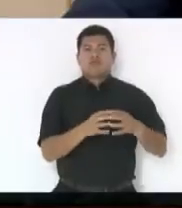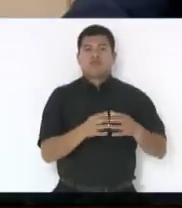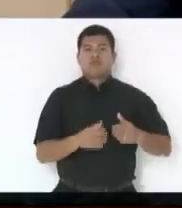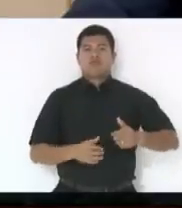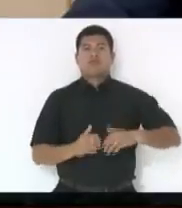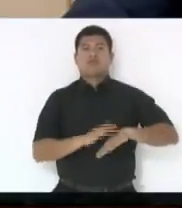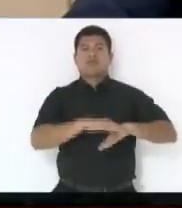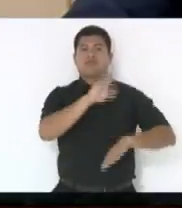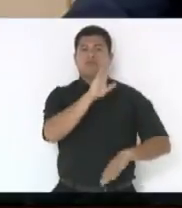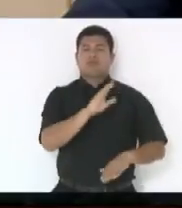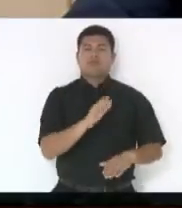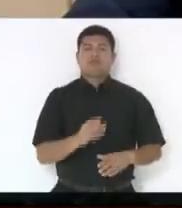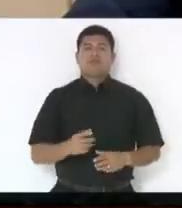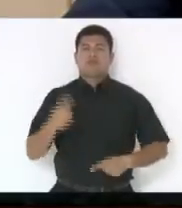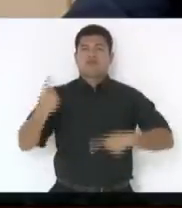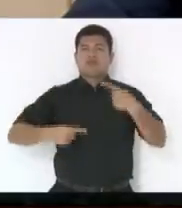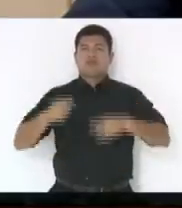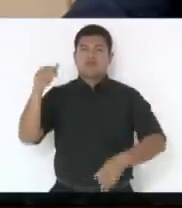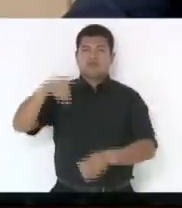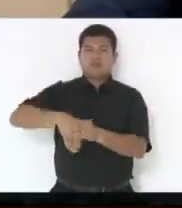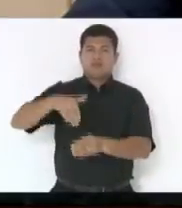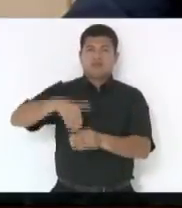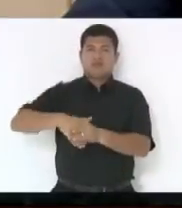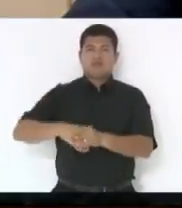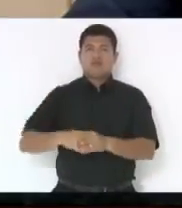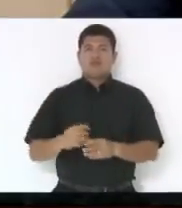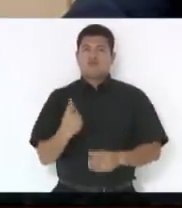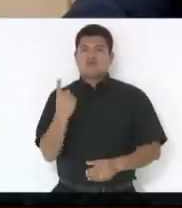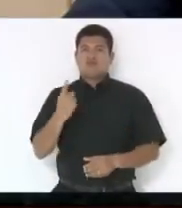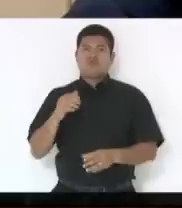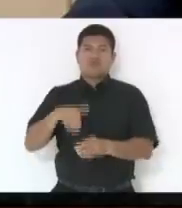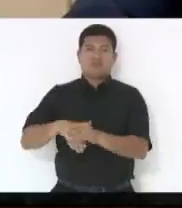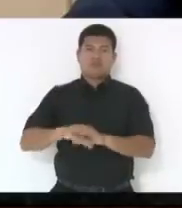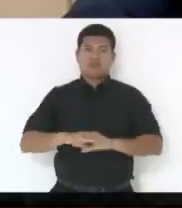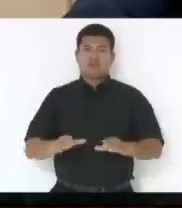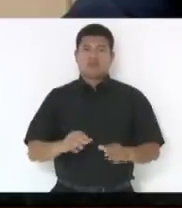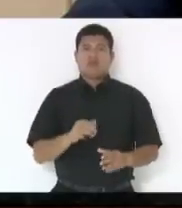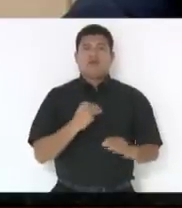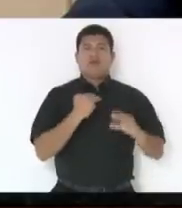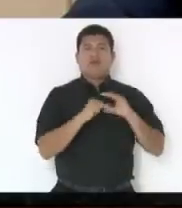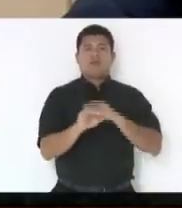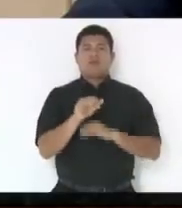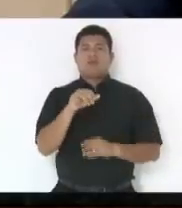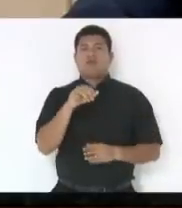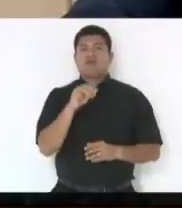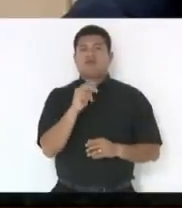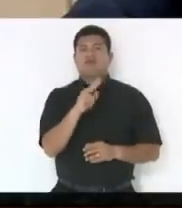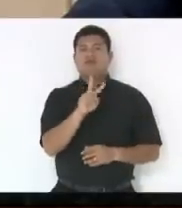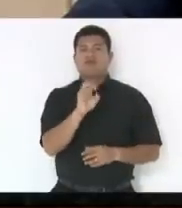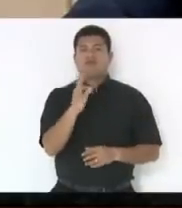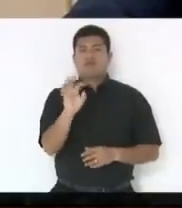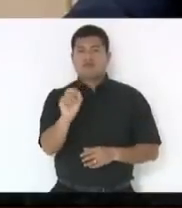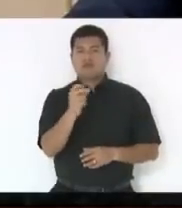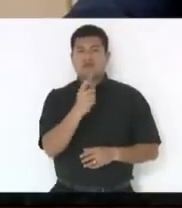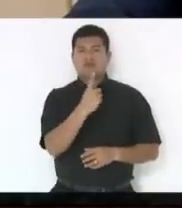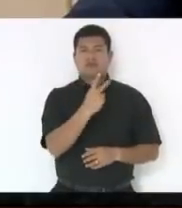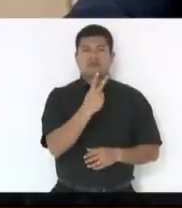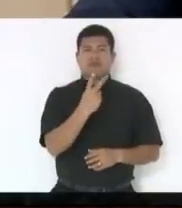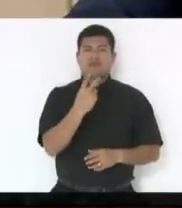Discussão, votação, em turno único, mensagem de veto, 1.217, 2018,